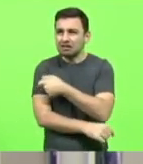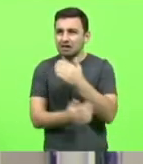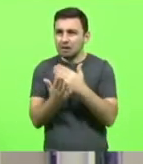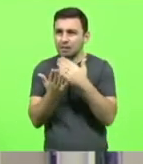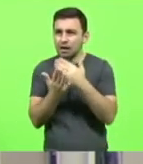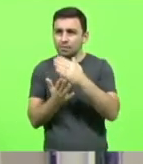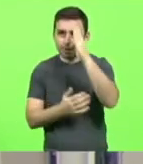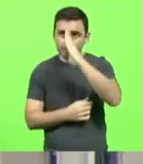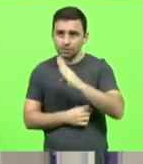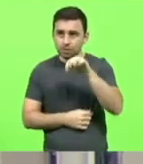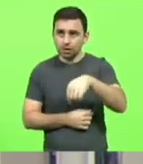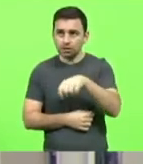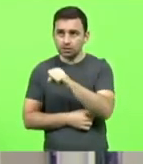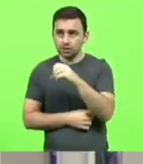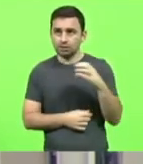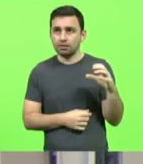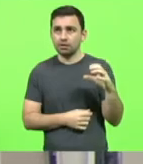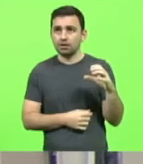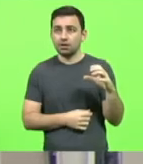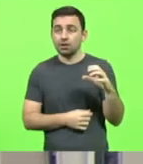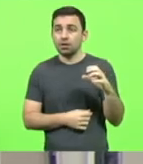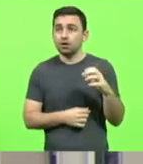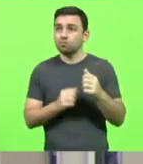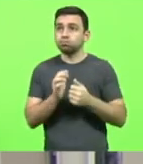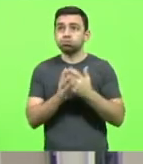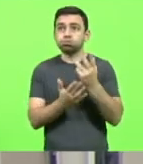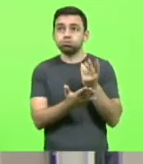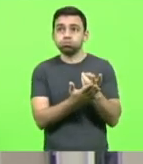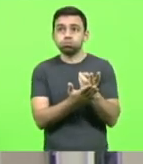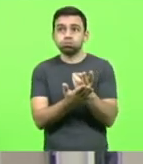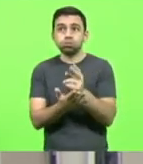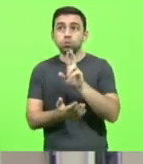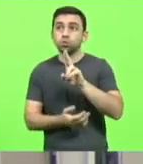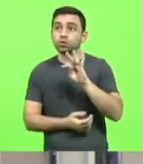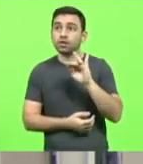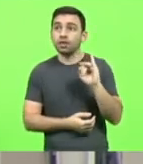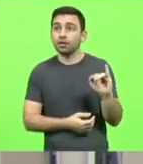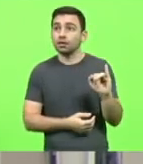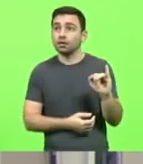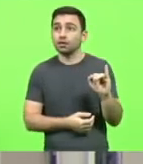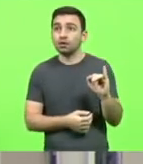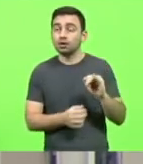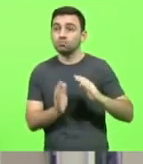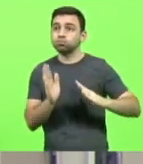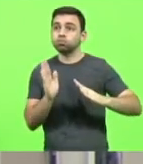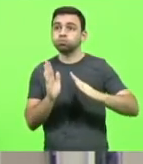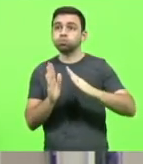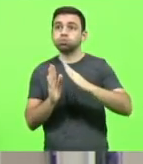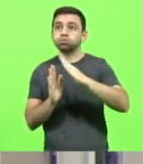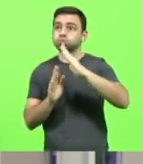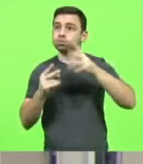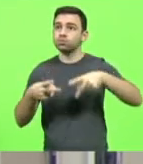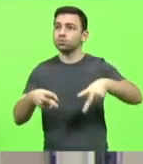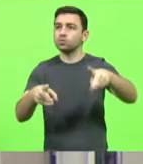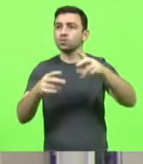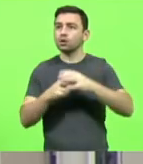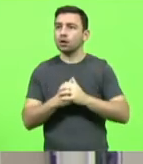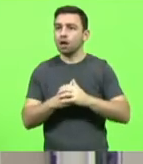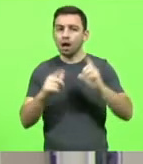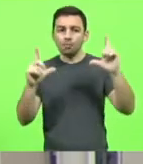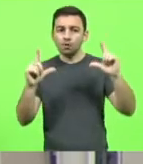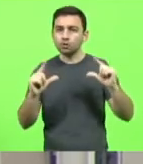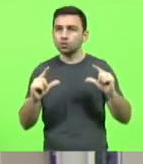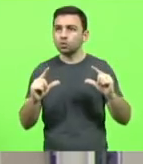Brasil e em Santa Catarina, os números de internados em leitos de UTI não param de crescer. Nós não baixamos de